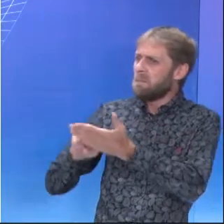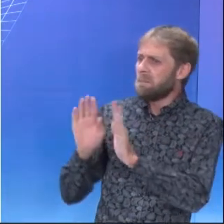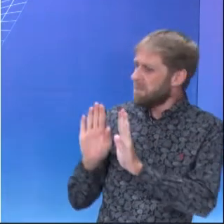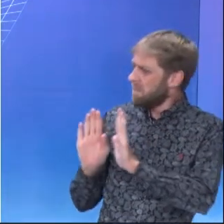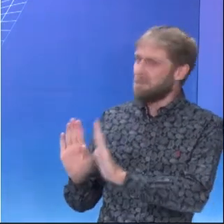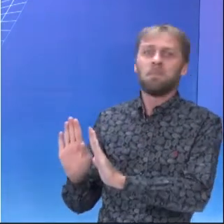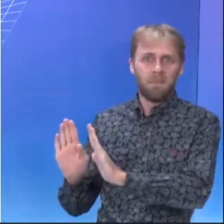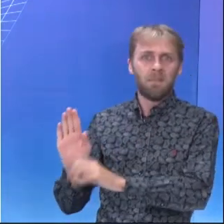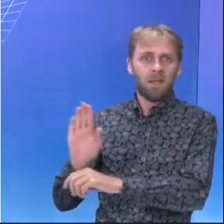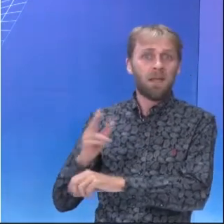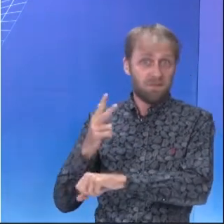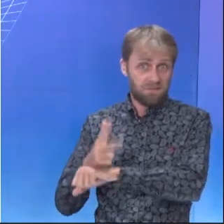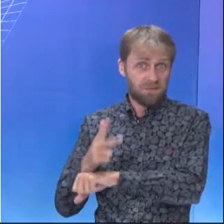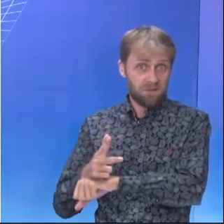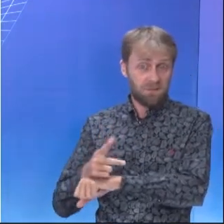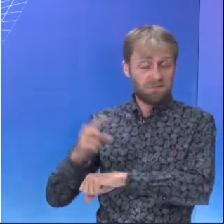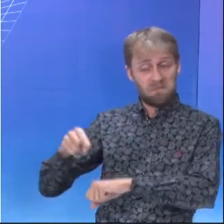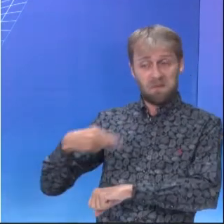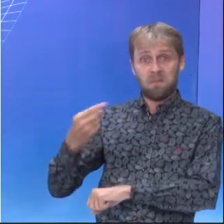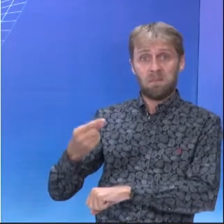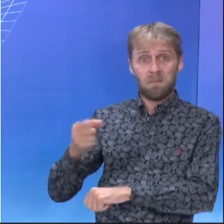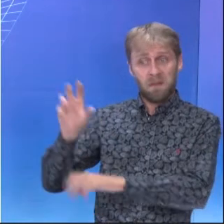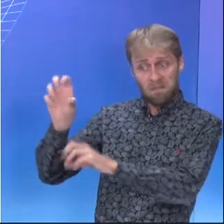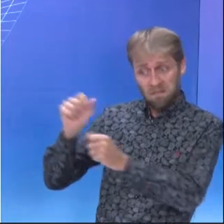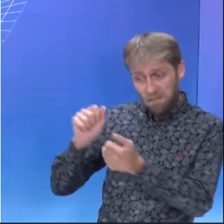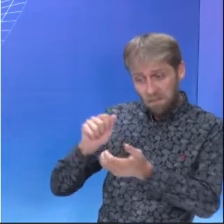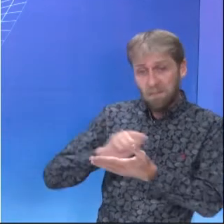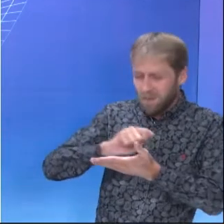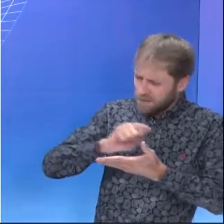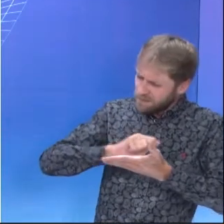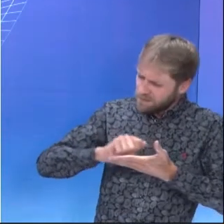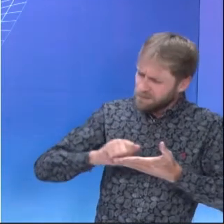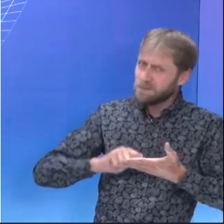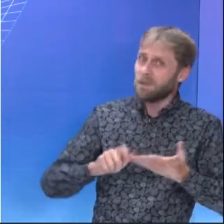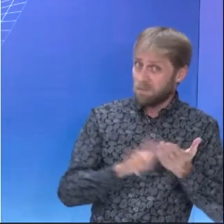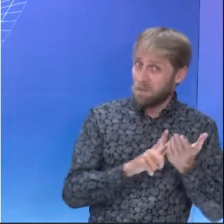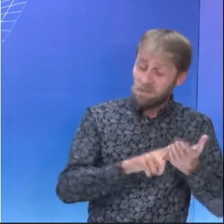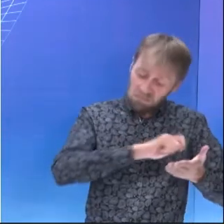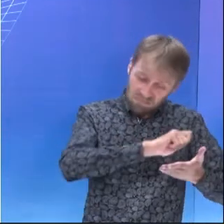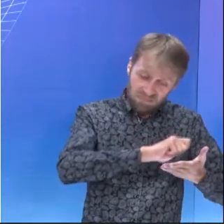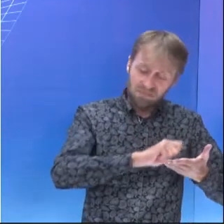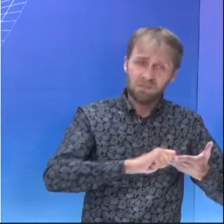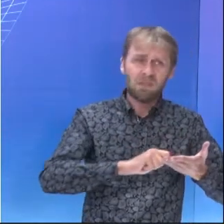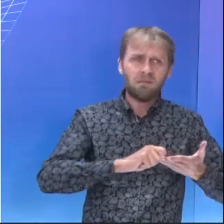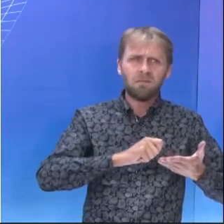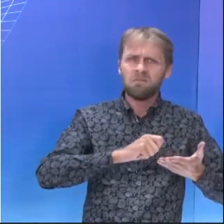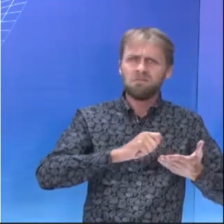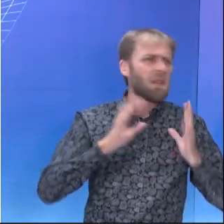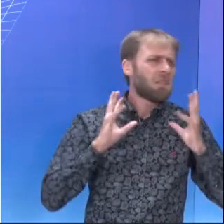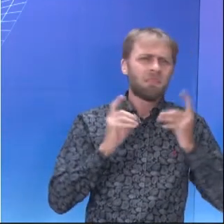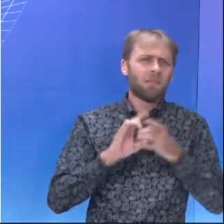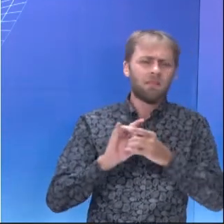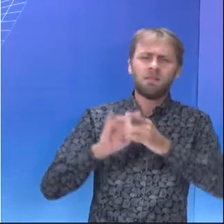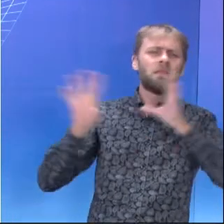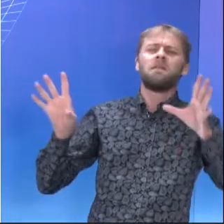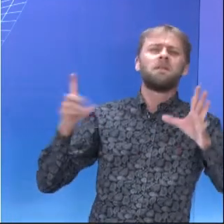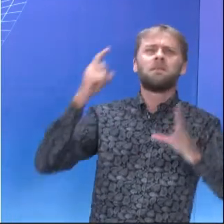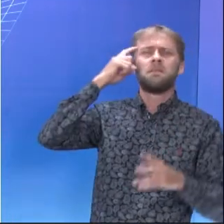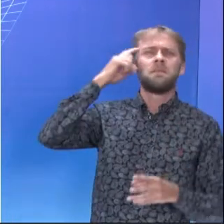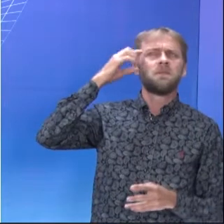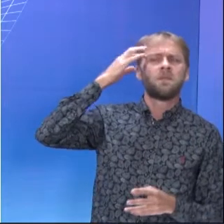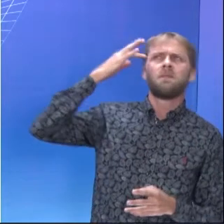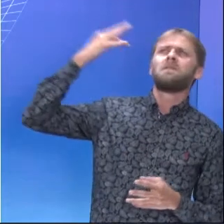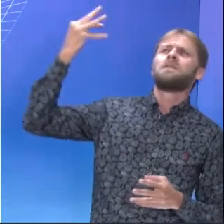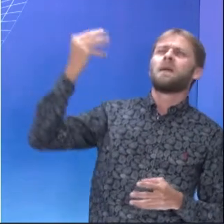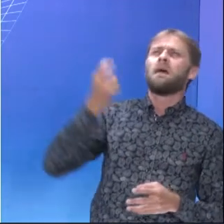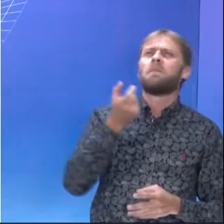pode pausar o vídeo ou depois desse vídeo, pegar um papel e começar a escrever o que vier na tua cabeça. O